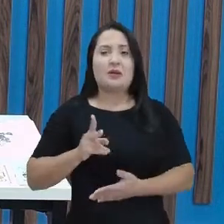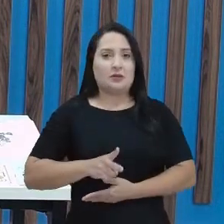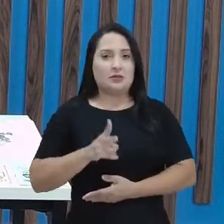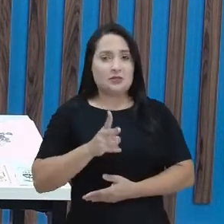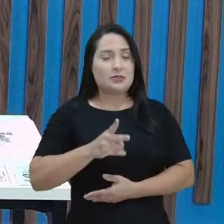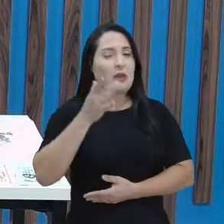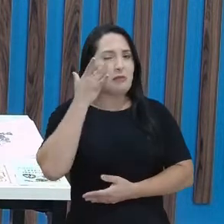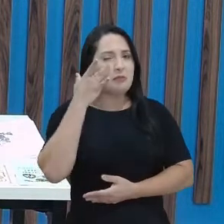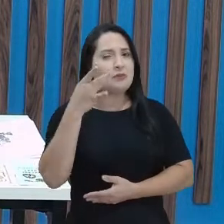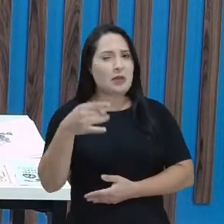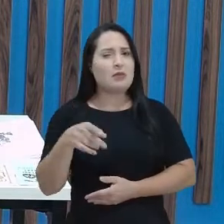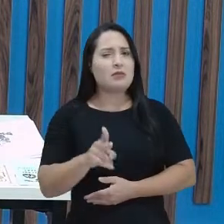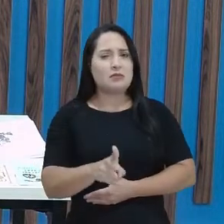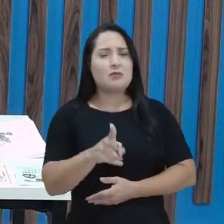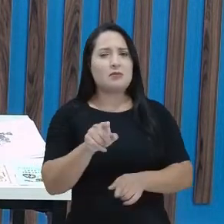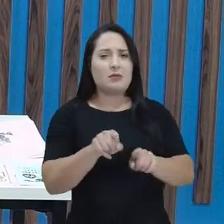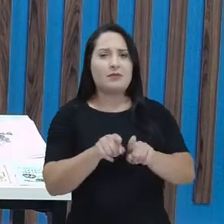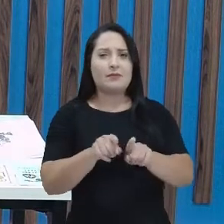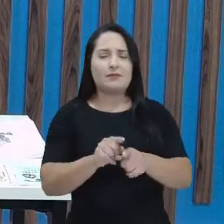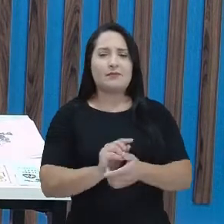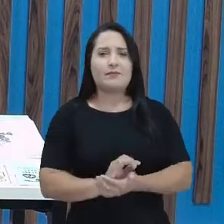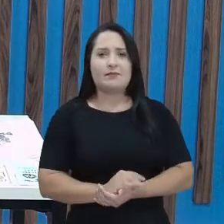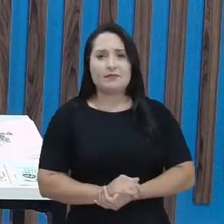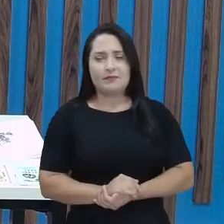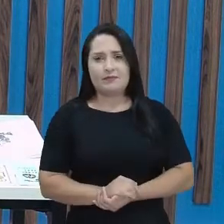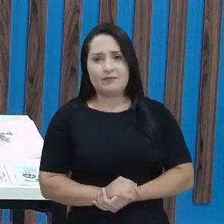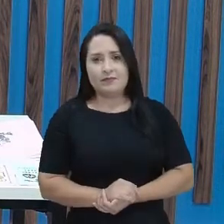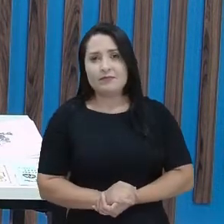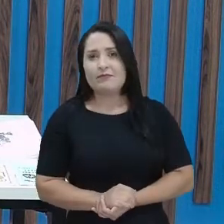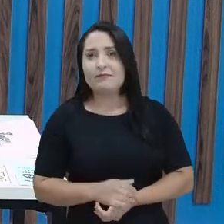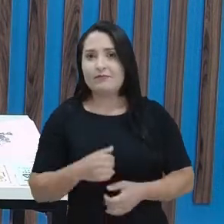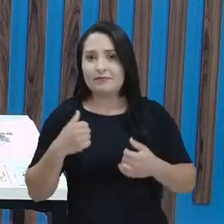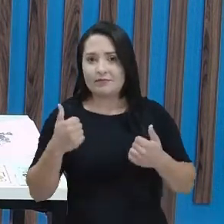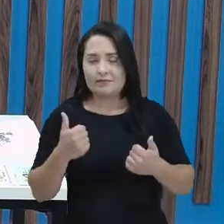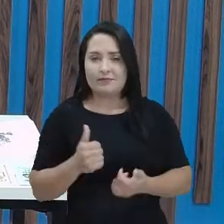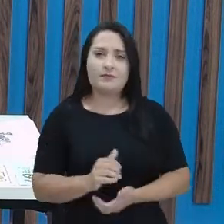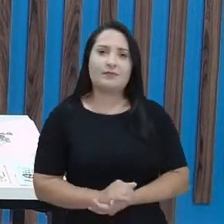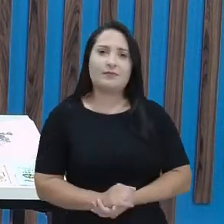sempre bem ligadinho também, tá? Então, gente, vamos lá.